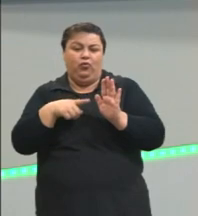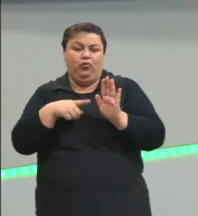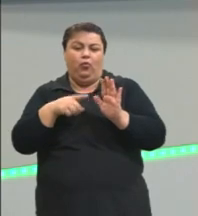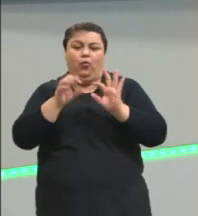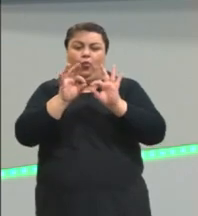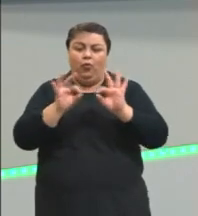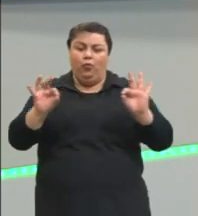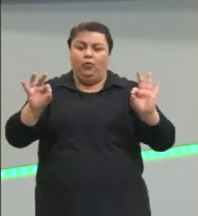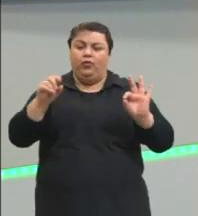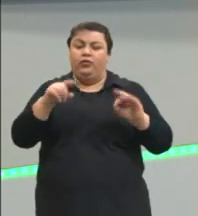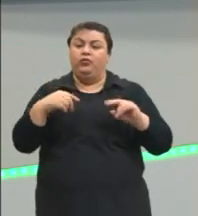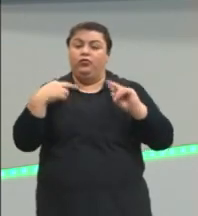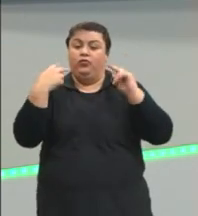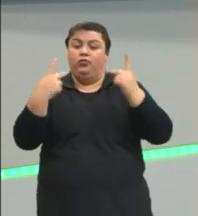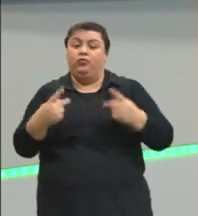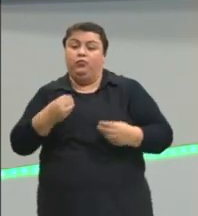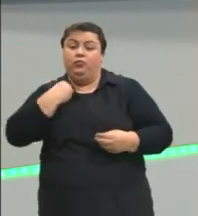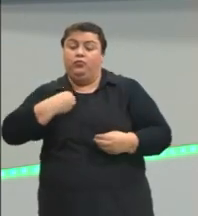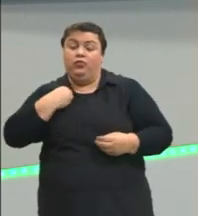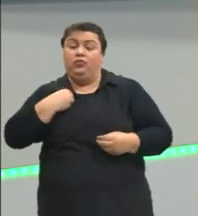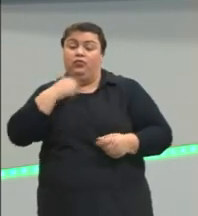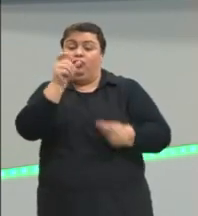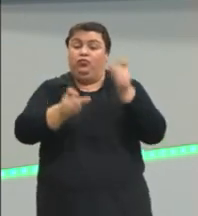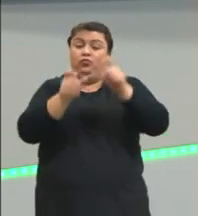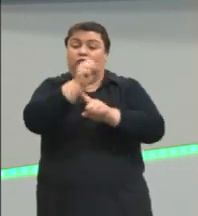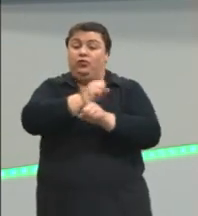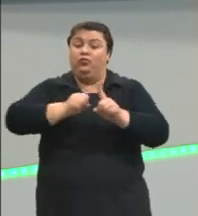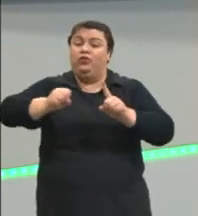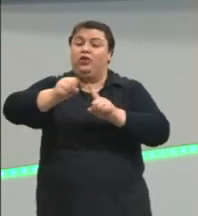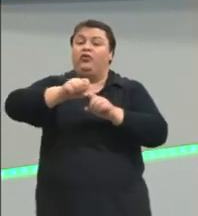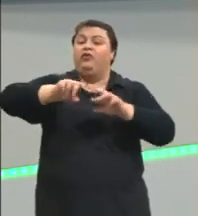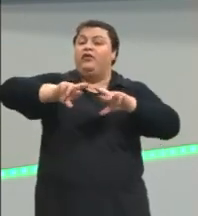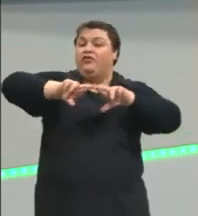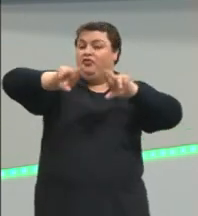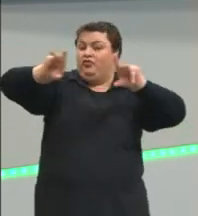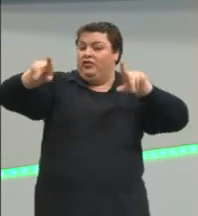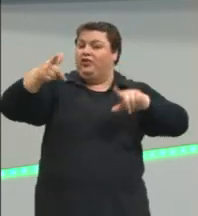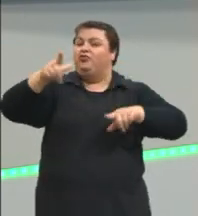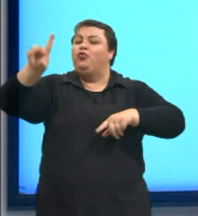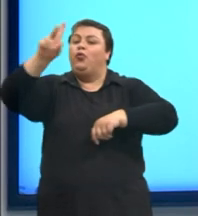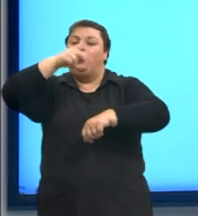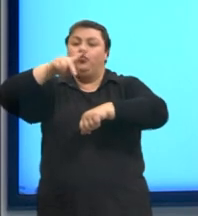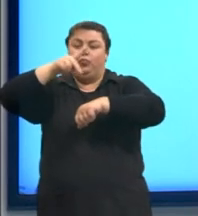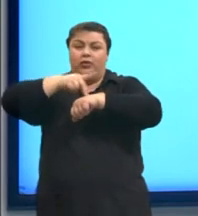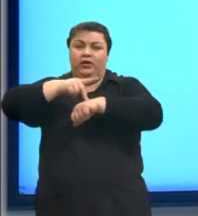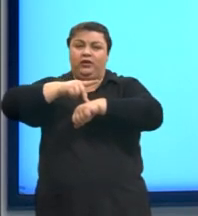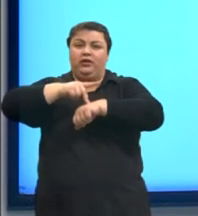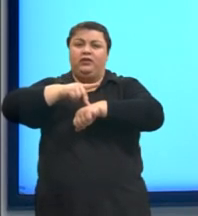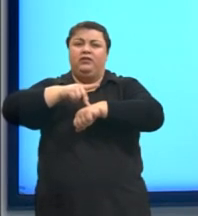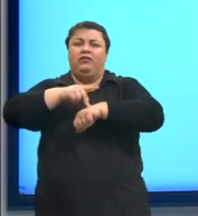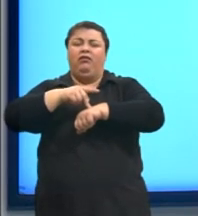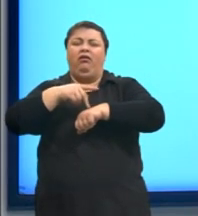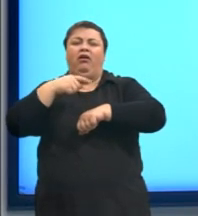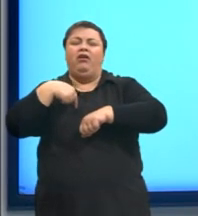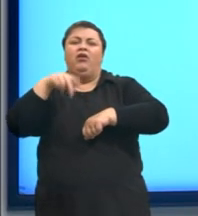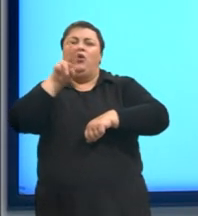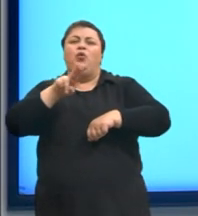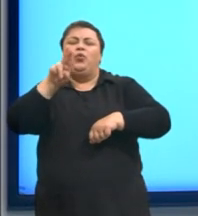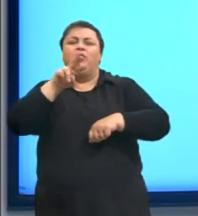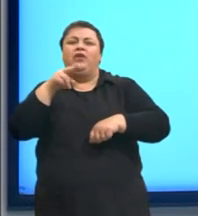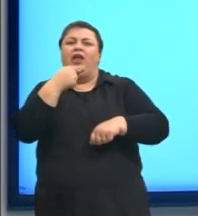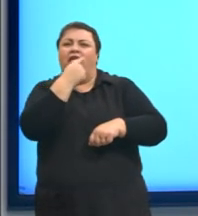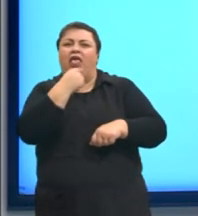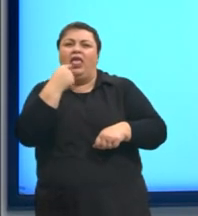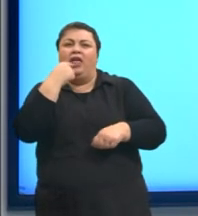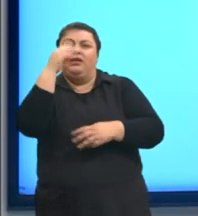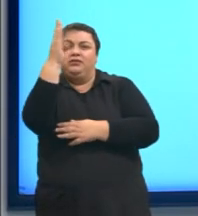sociedade, ela vai mudar de país para país. Assim como a gente tem, aqui eu botei nessa linguinha do Brasil